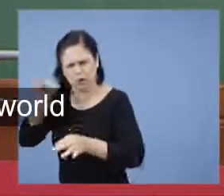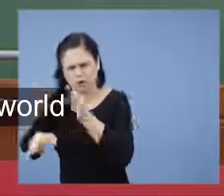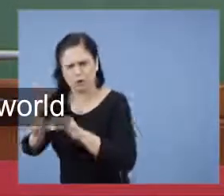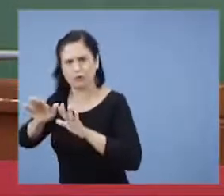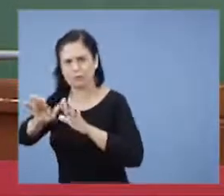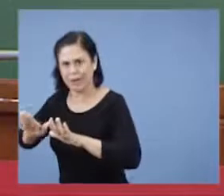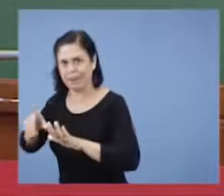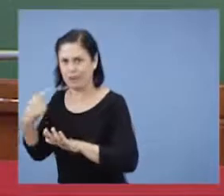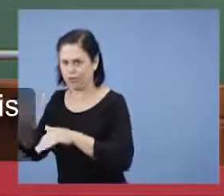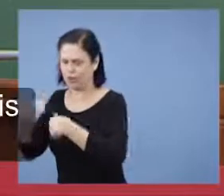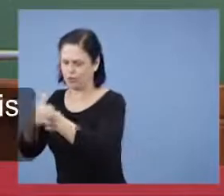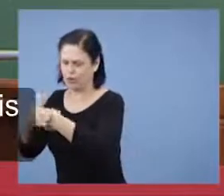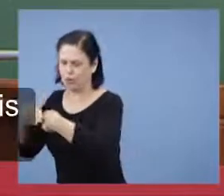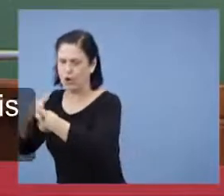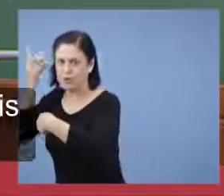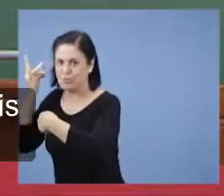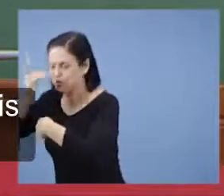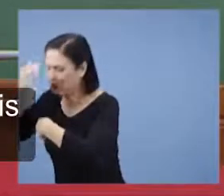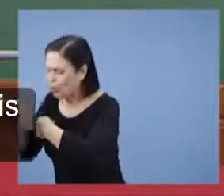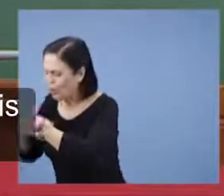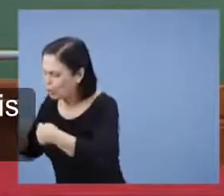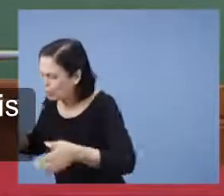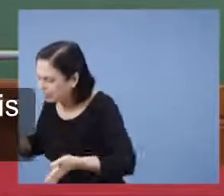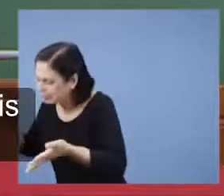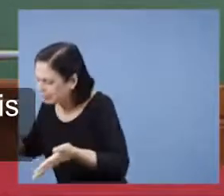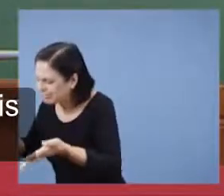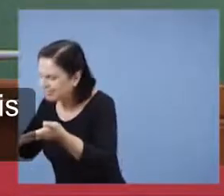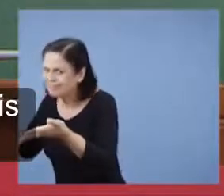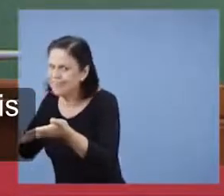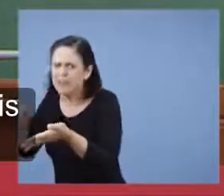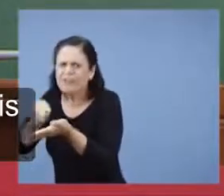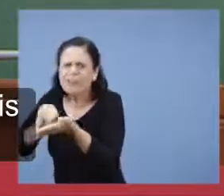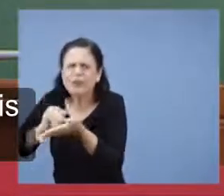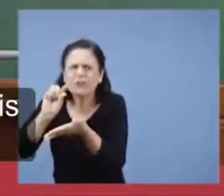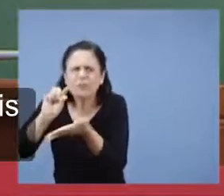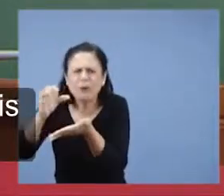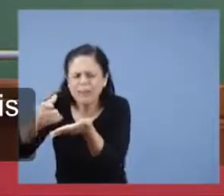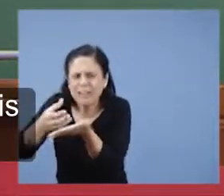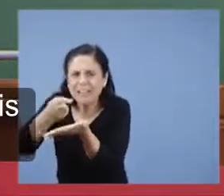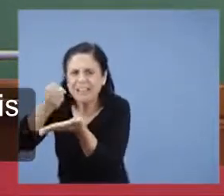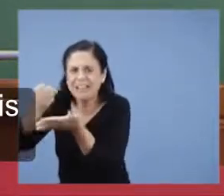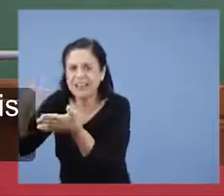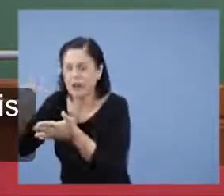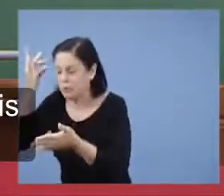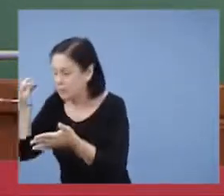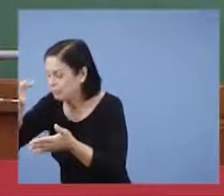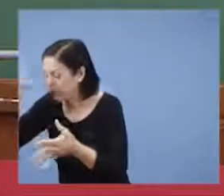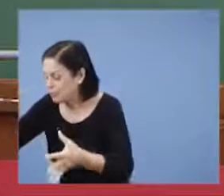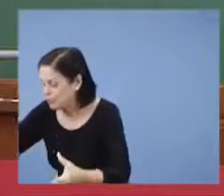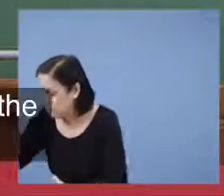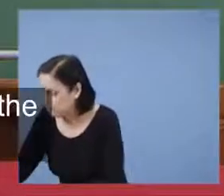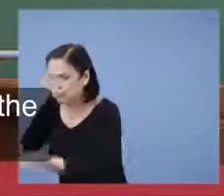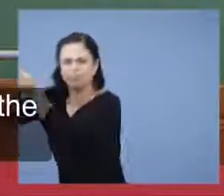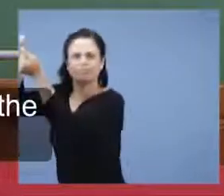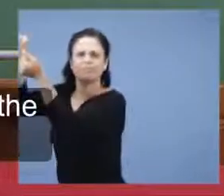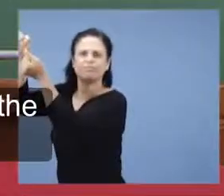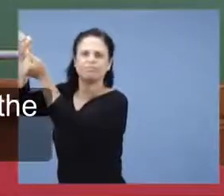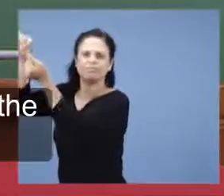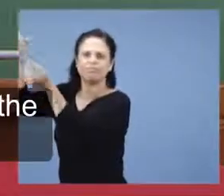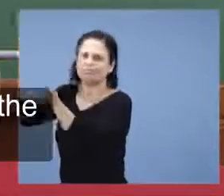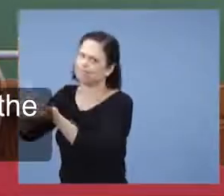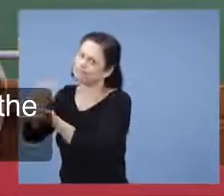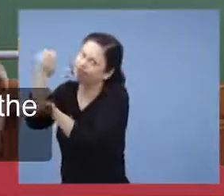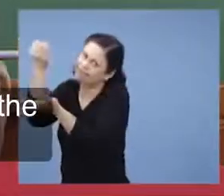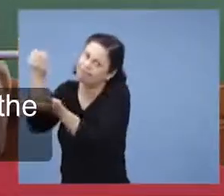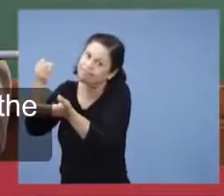Israel e o mundo. Daqui um pouco, a igreja vai embora. O Espírito Santo é retirado. Então, o mundo